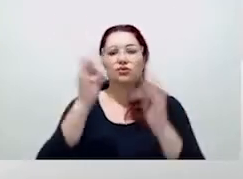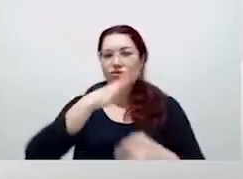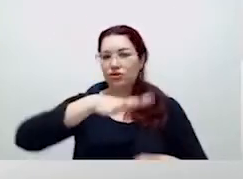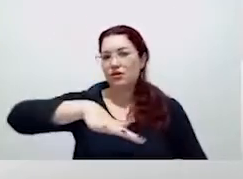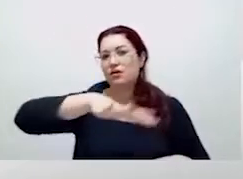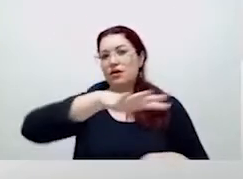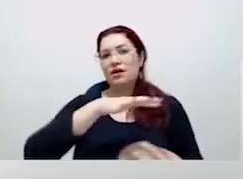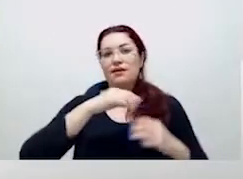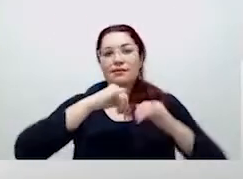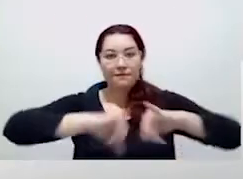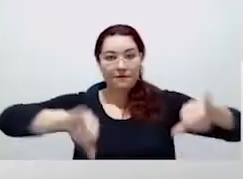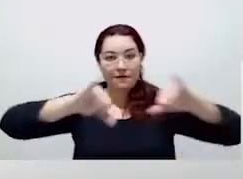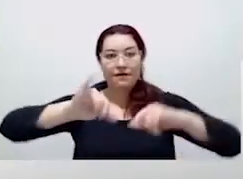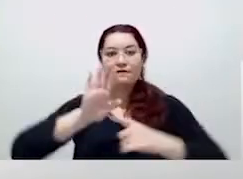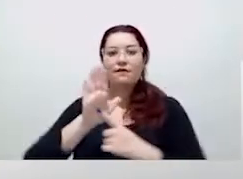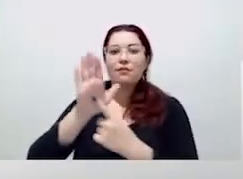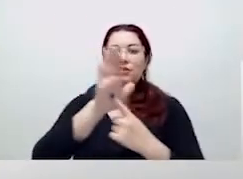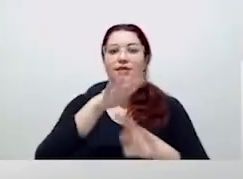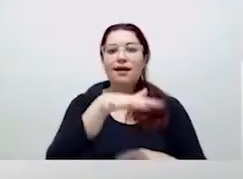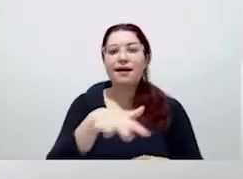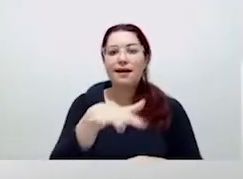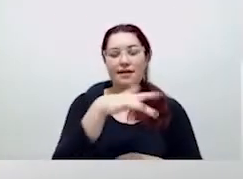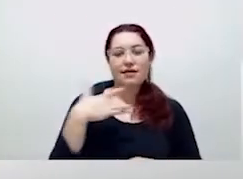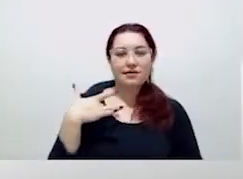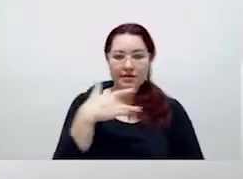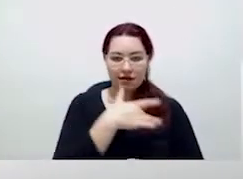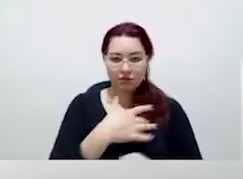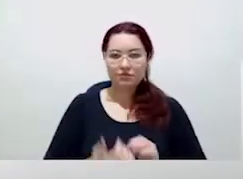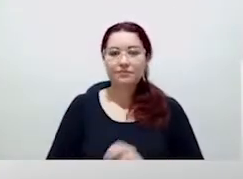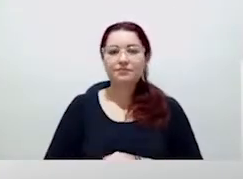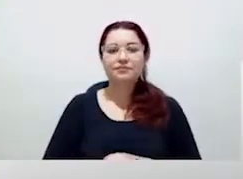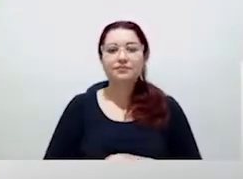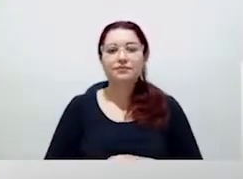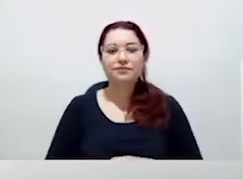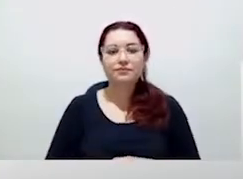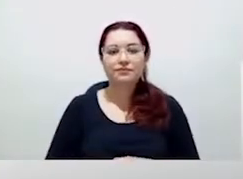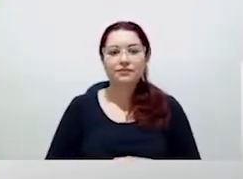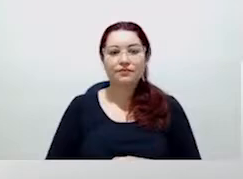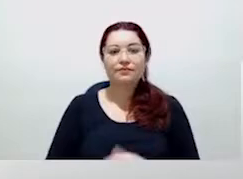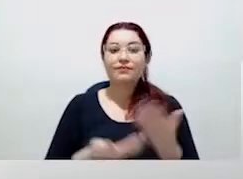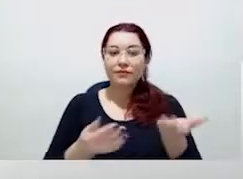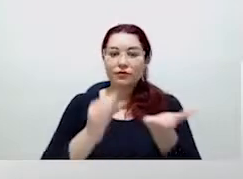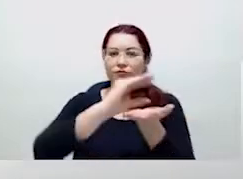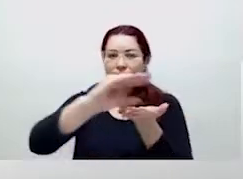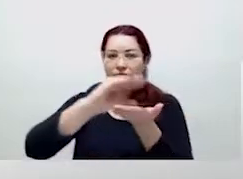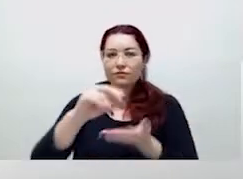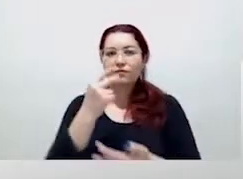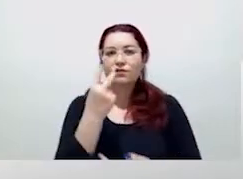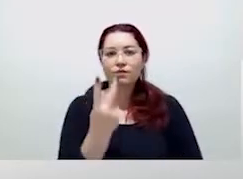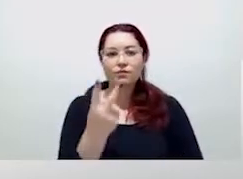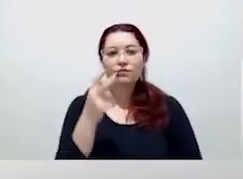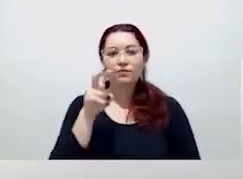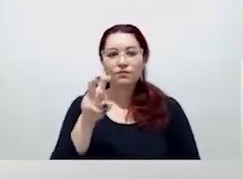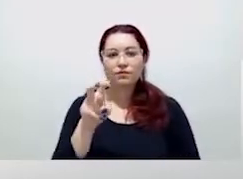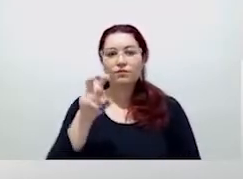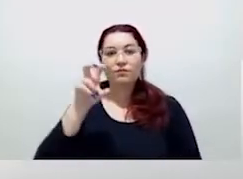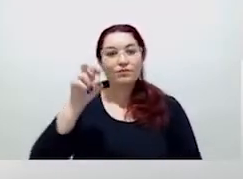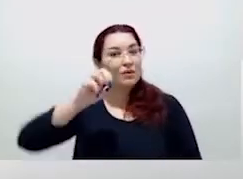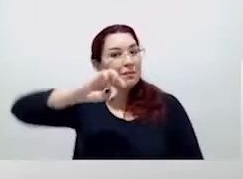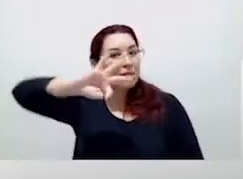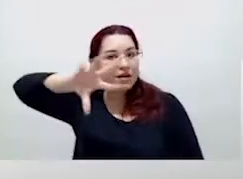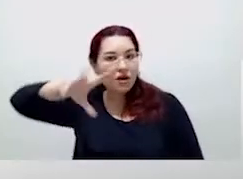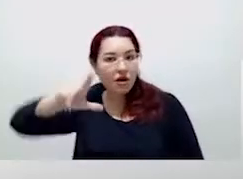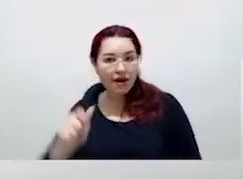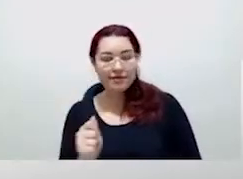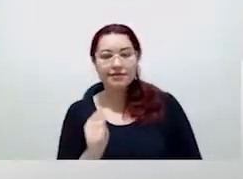ações e investimentos para a área da saúde. Então anunciamos um investimento de 250 milhões de